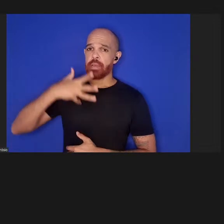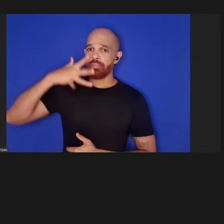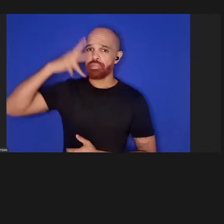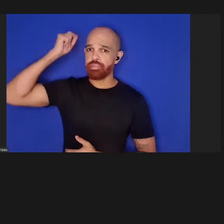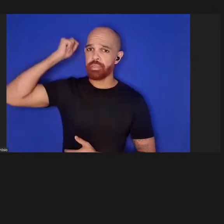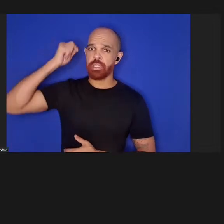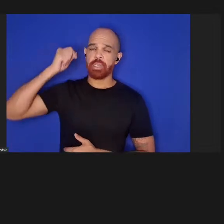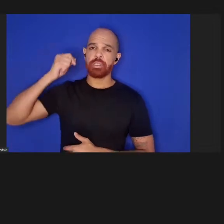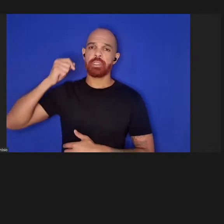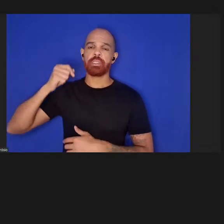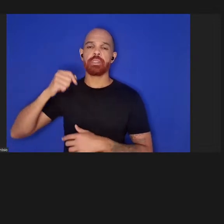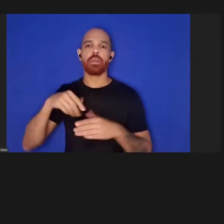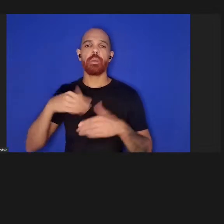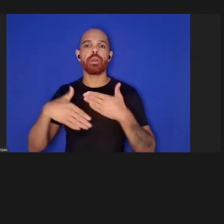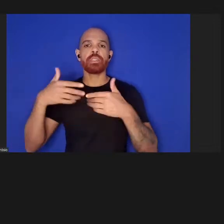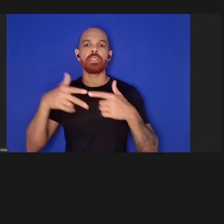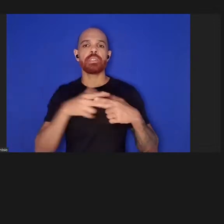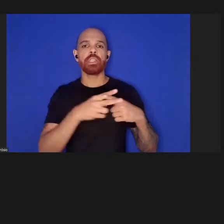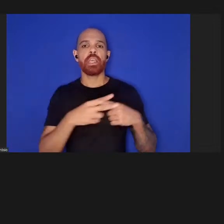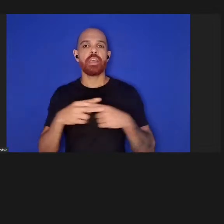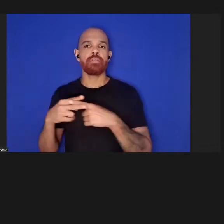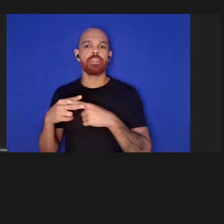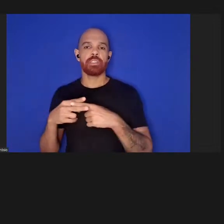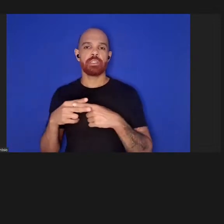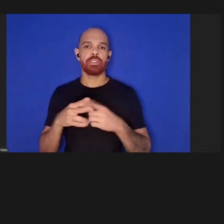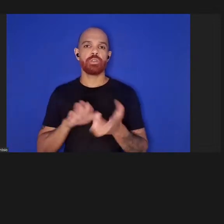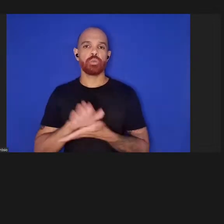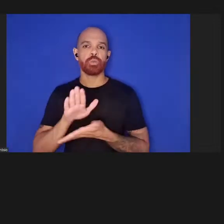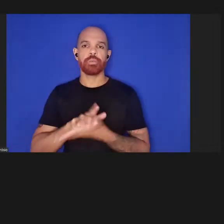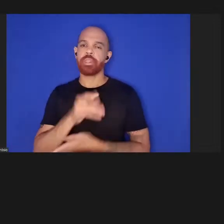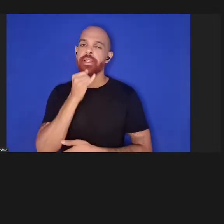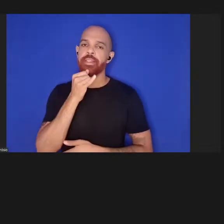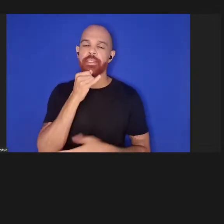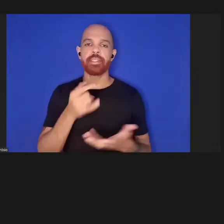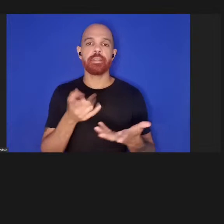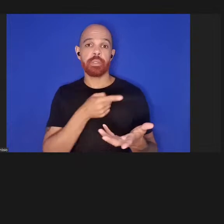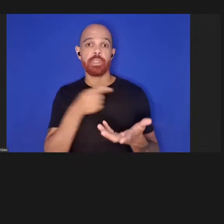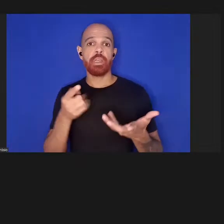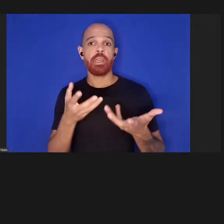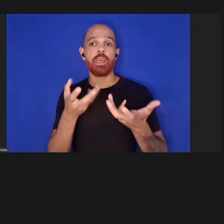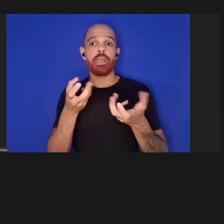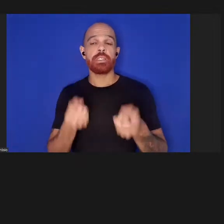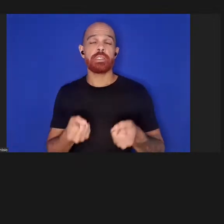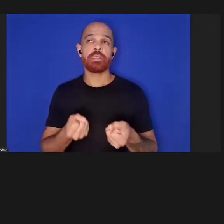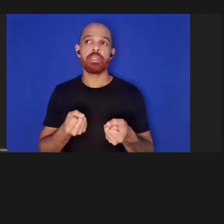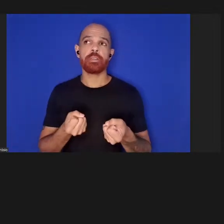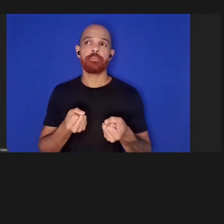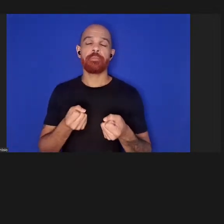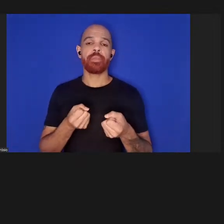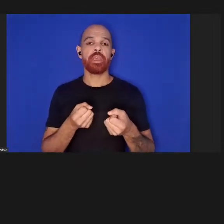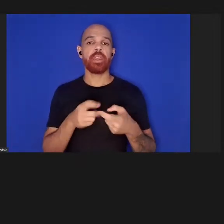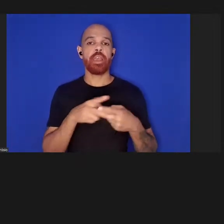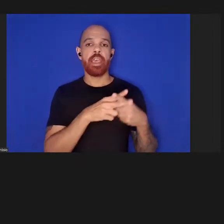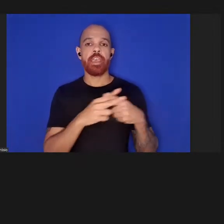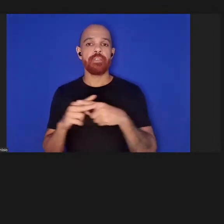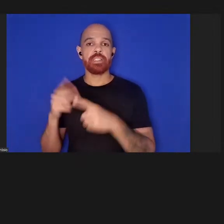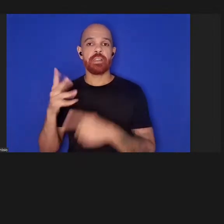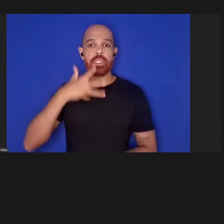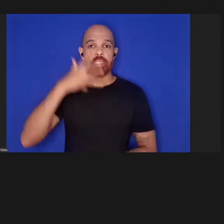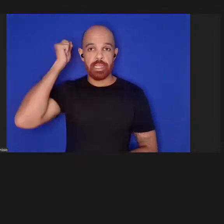revisão de publicações com a adoção de por exemplo a revisão acelerada